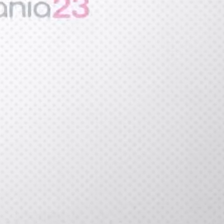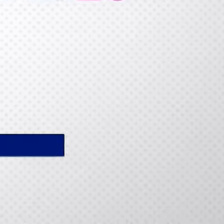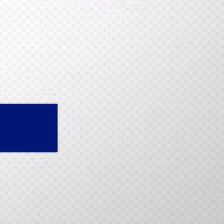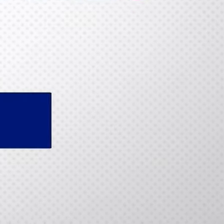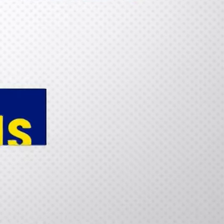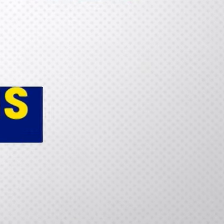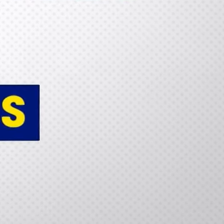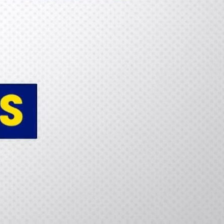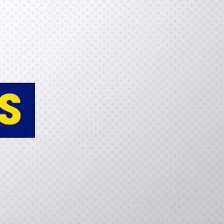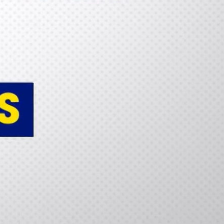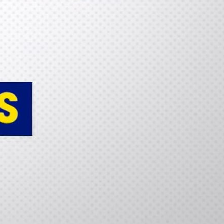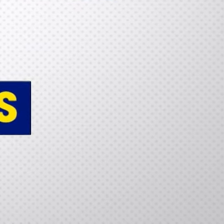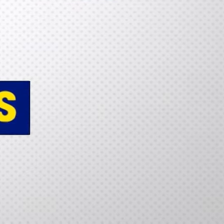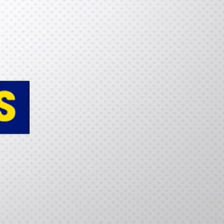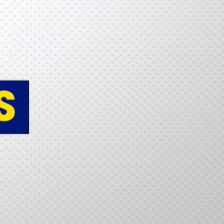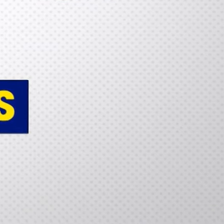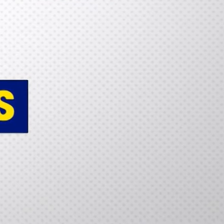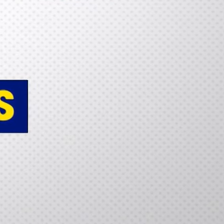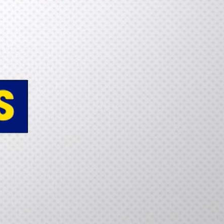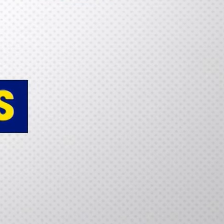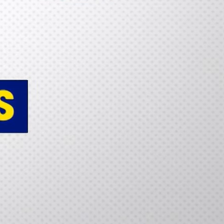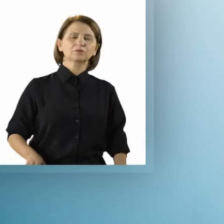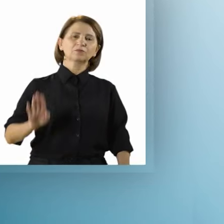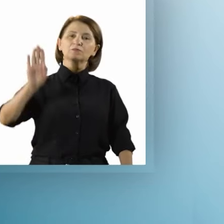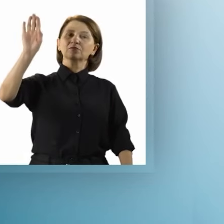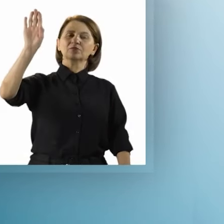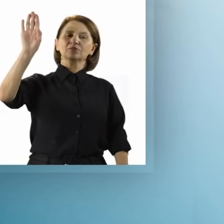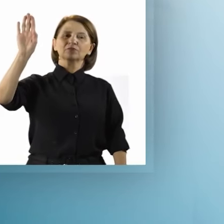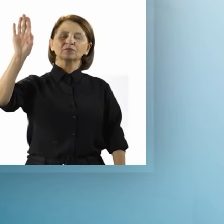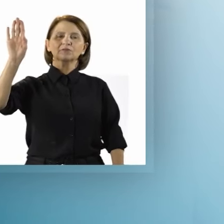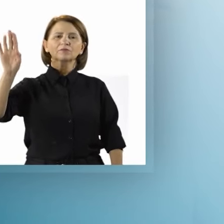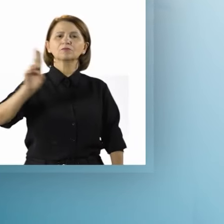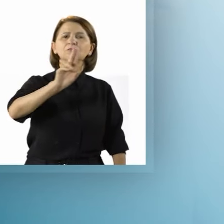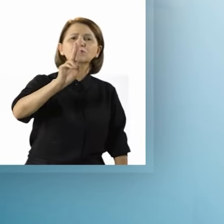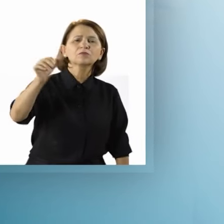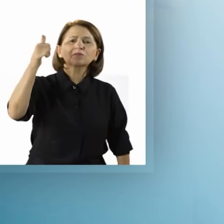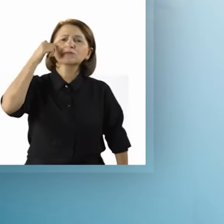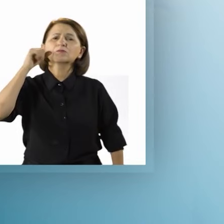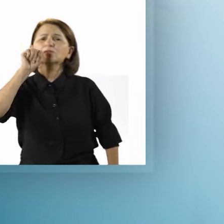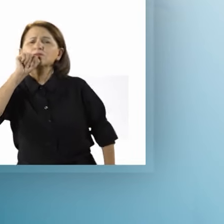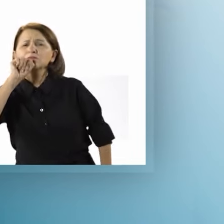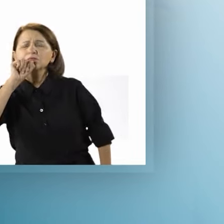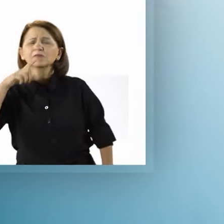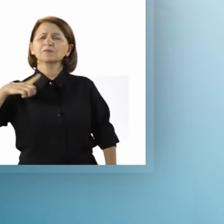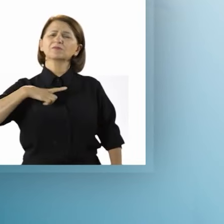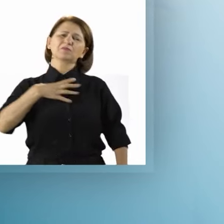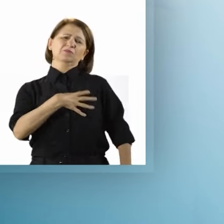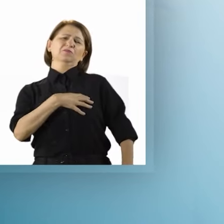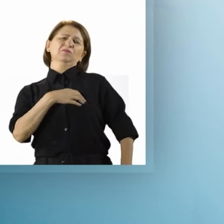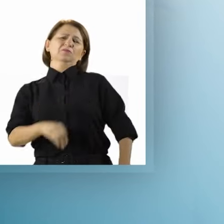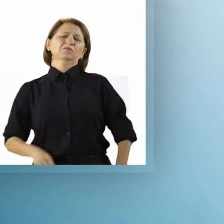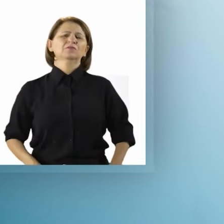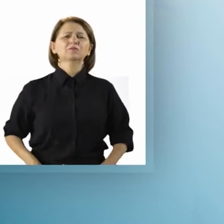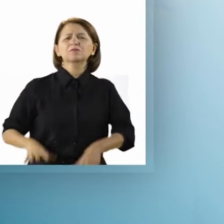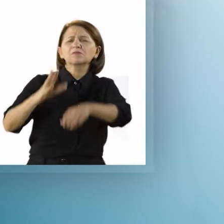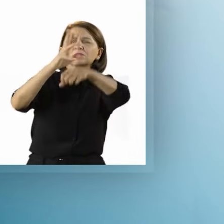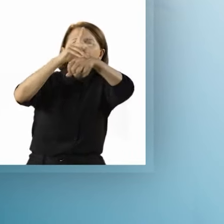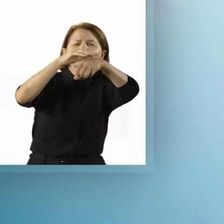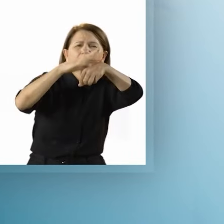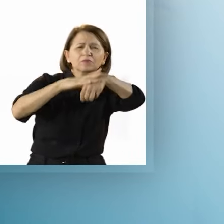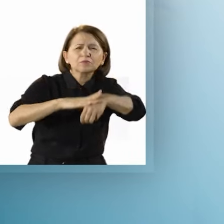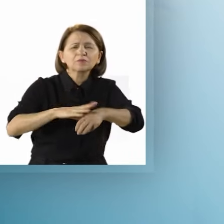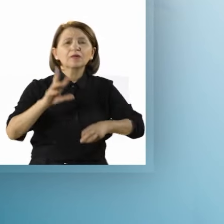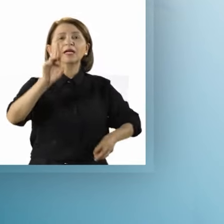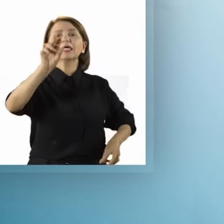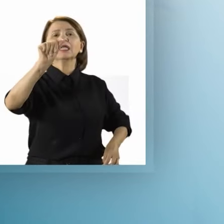Deputados de São Luais, PSDB, Cidadania. Sou candidata em nome das mães que têm filhos portadores de